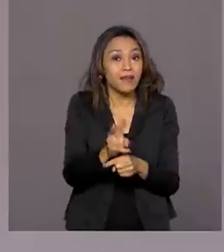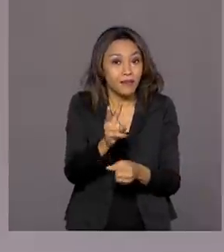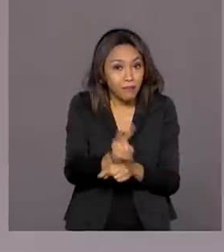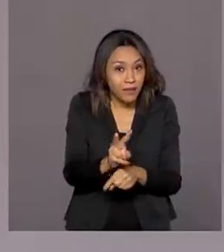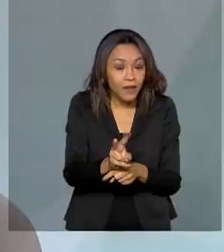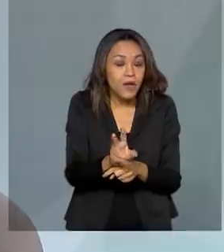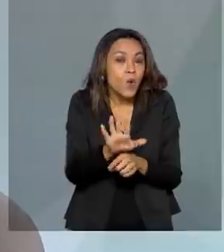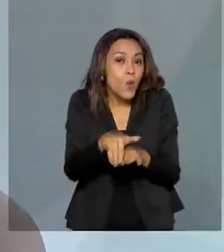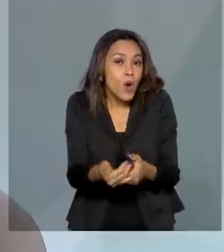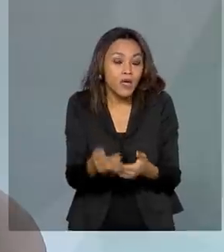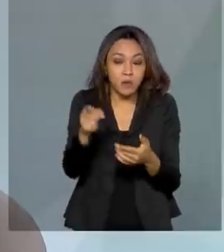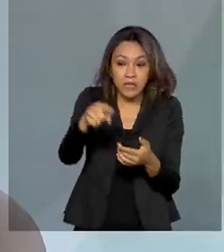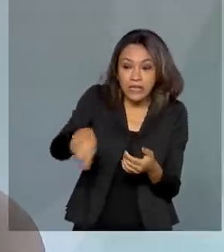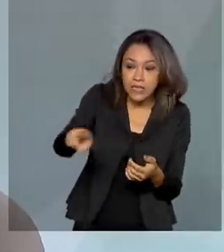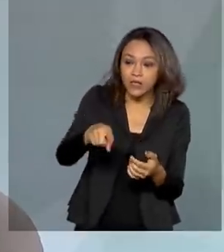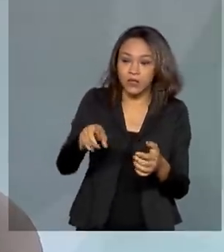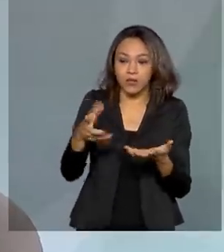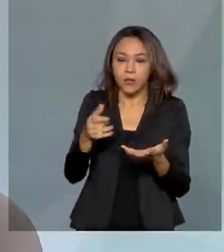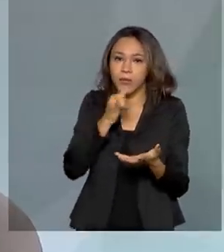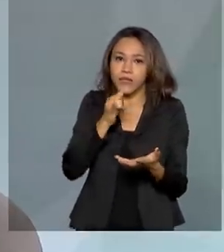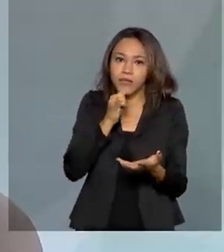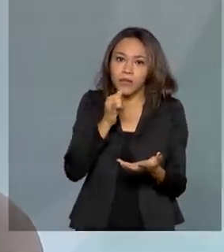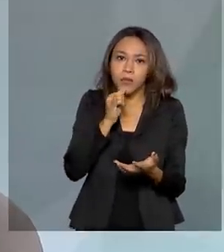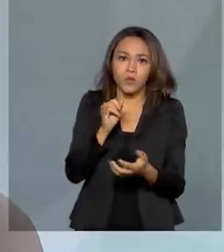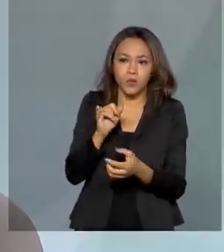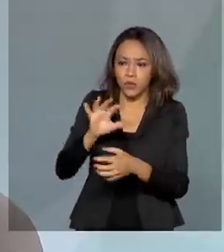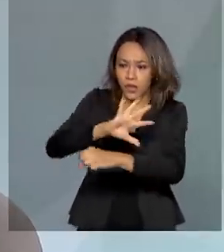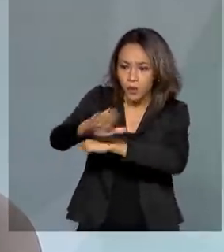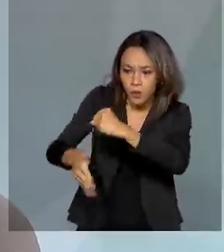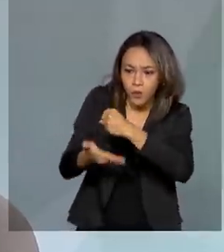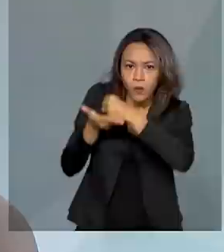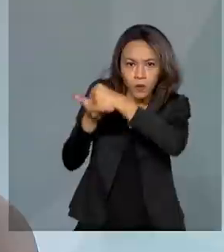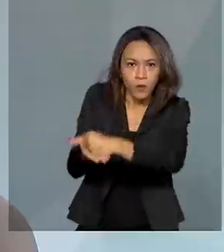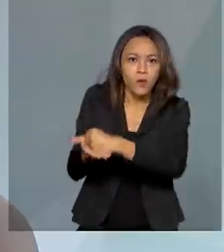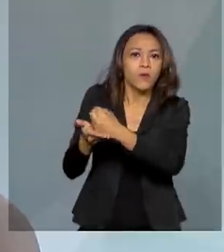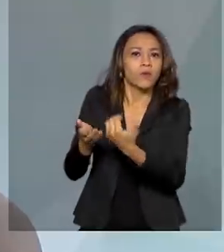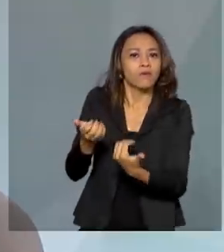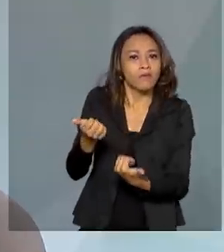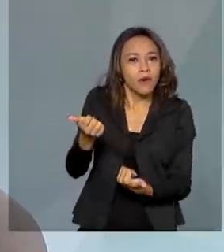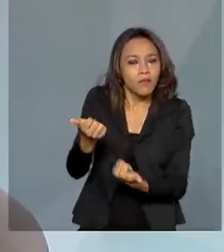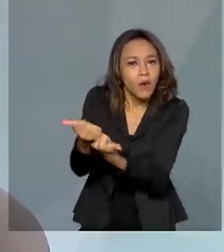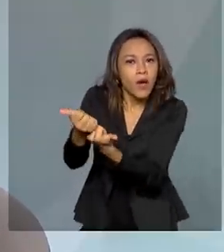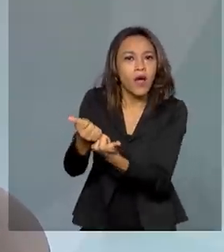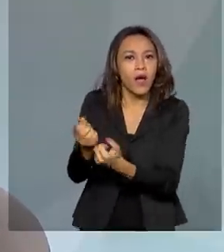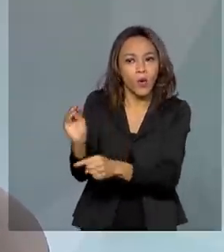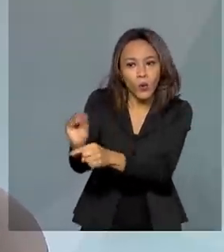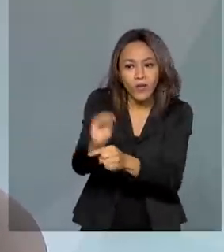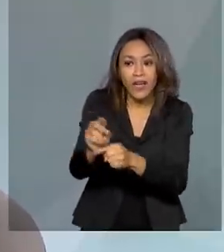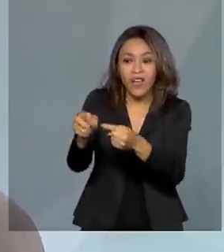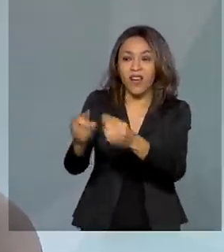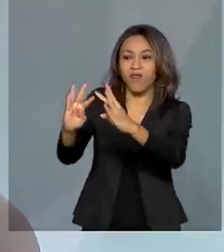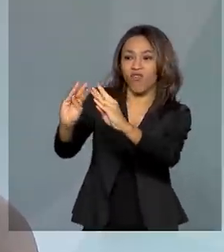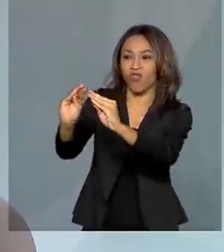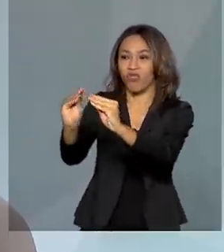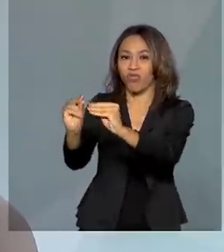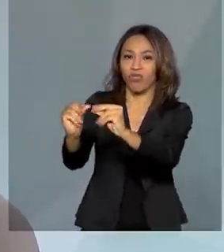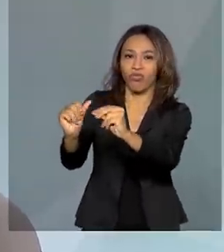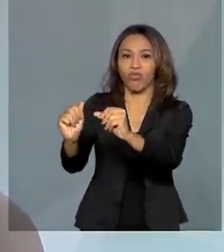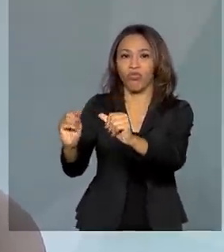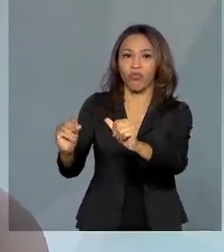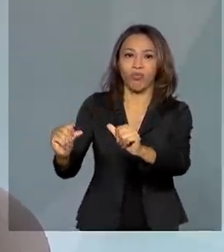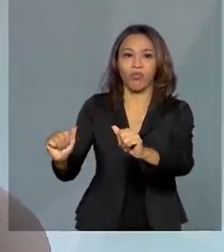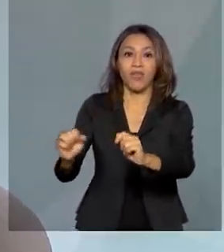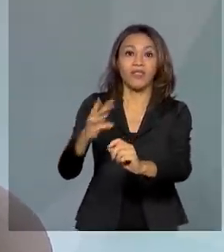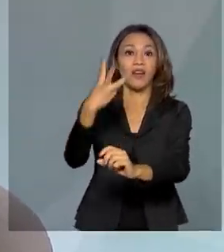ele não é ocupado de forma sustentável e adequada, ele se degrada três, quatro vezes